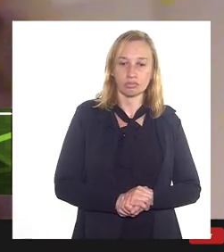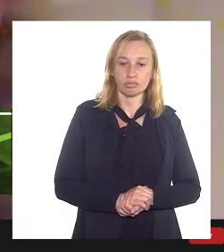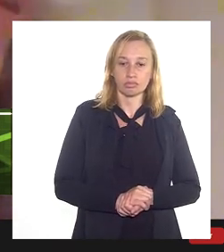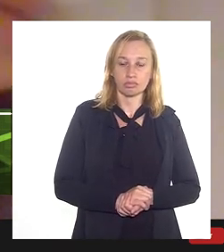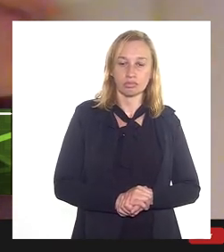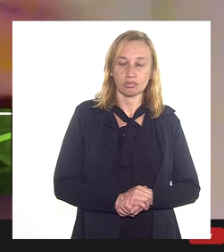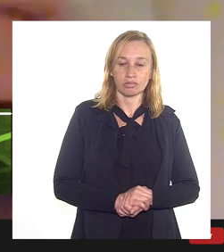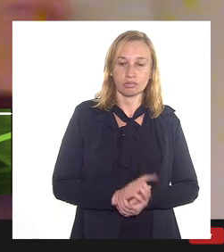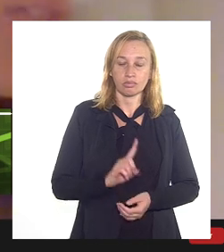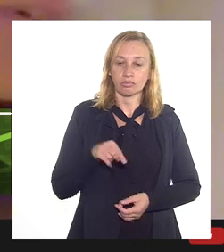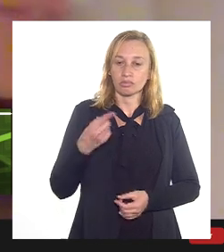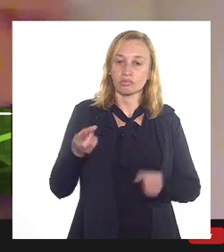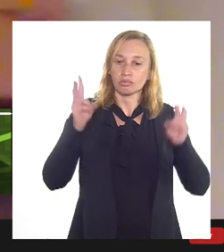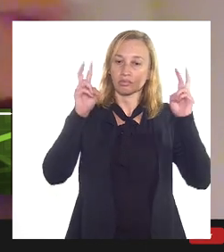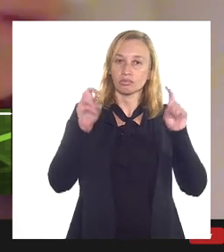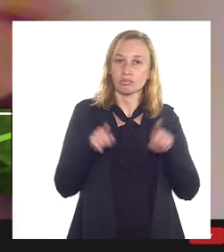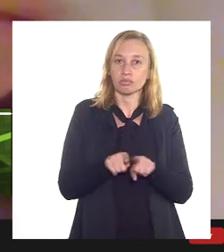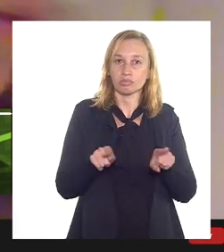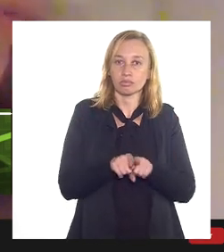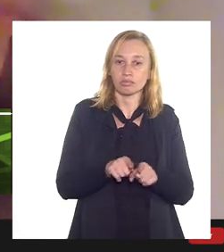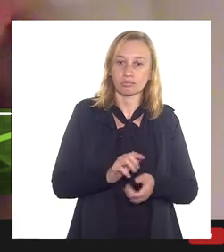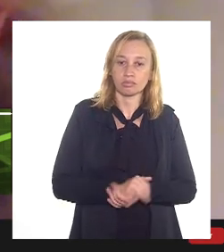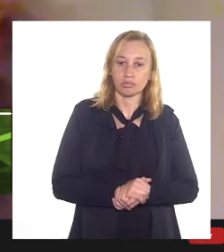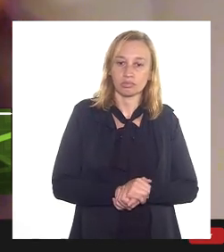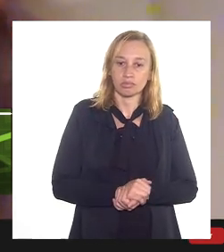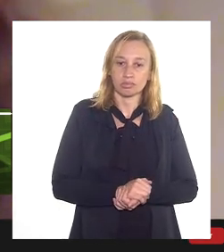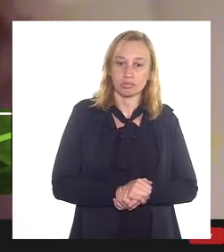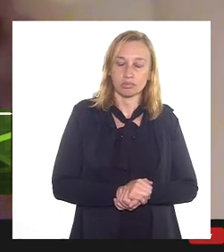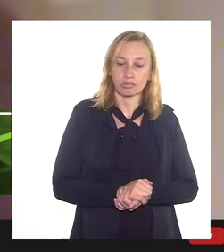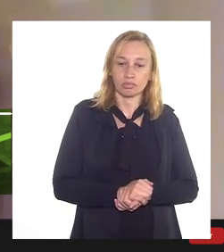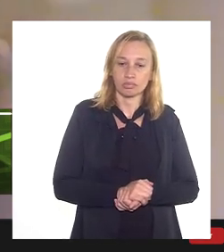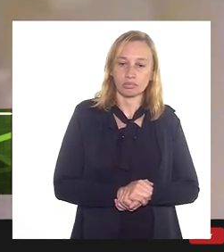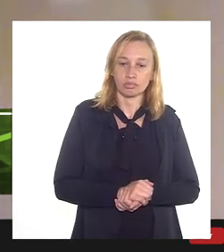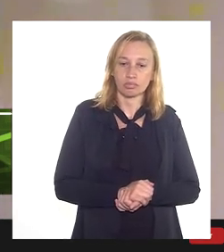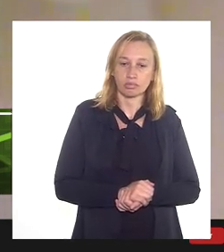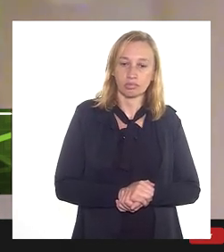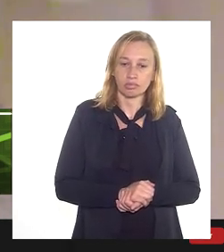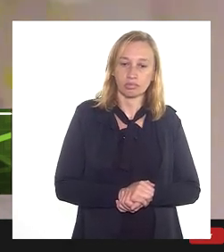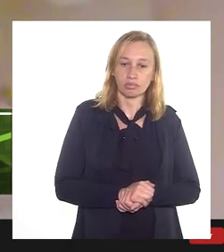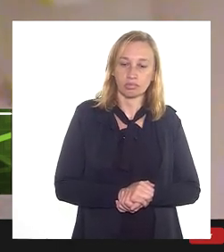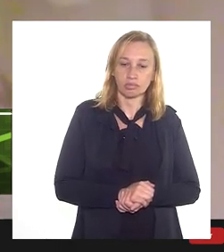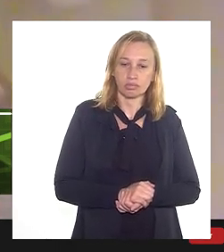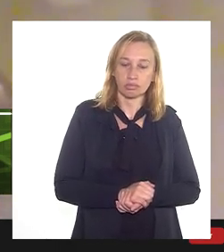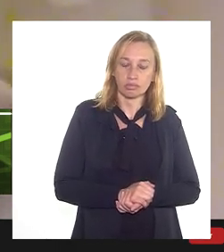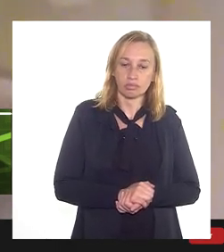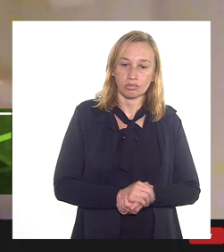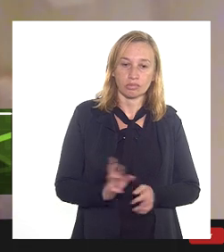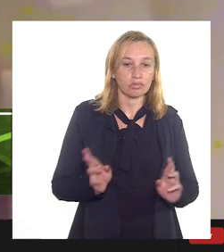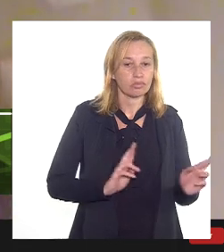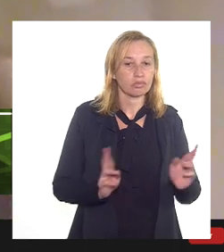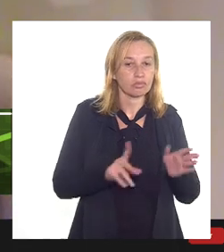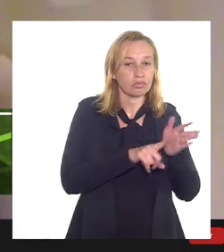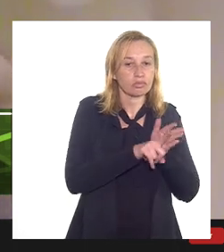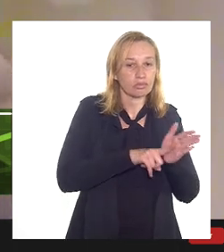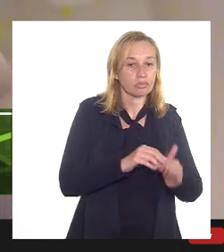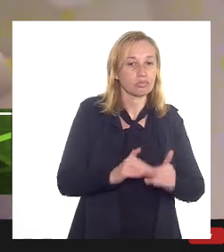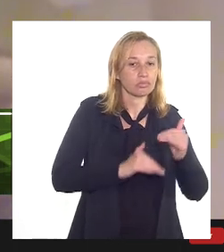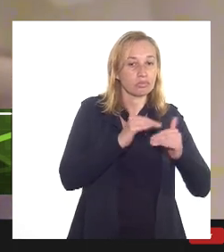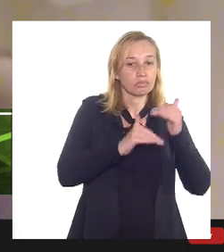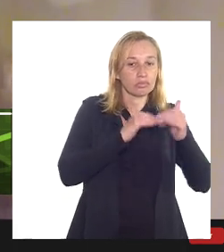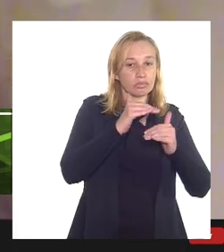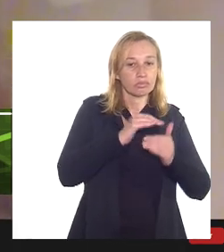E a outra questão diz respeito àquela questão que foi abordada em relação à pesquisa e desenvolvimento,